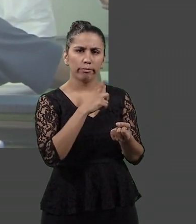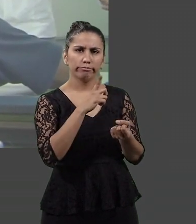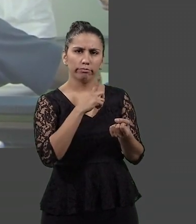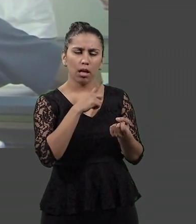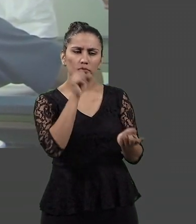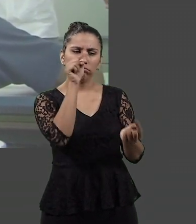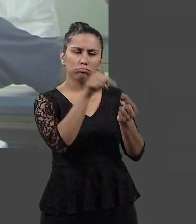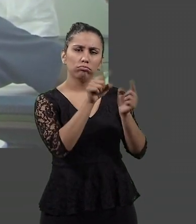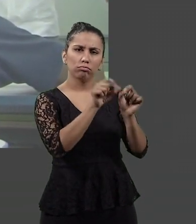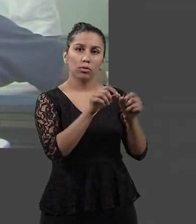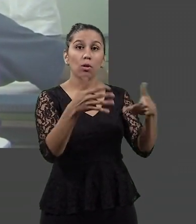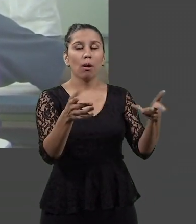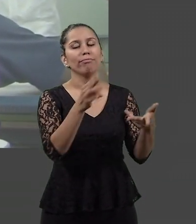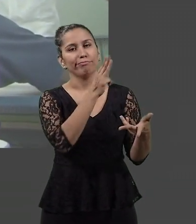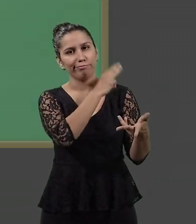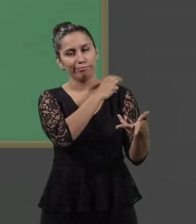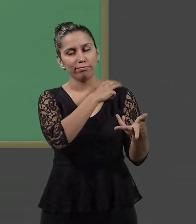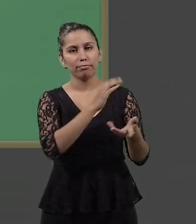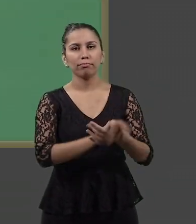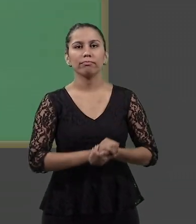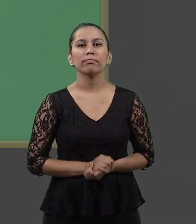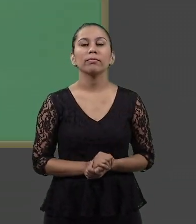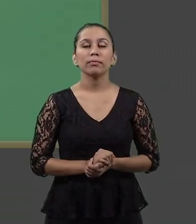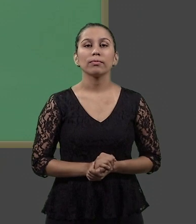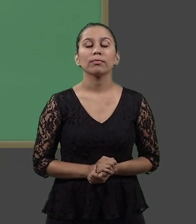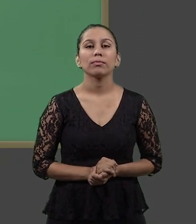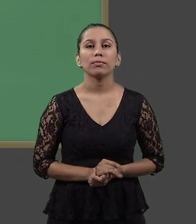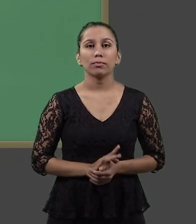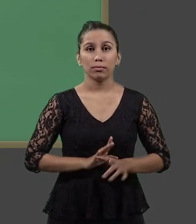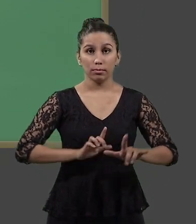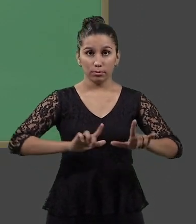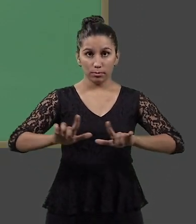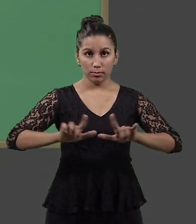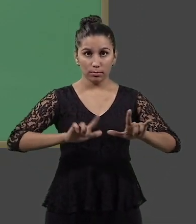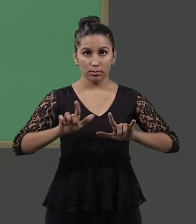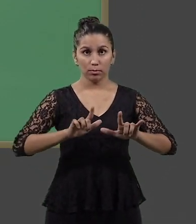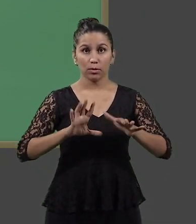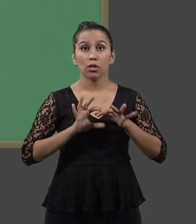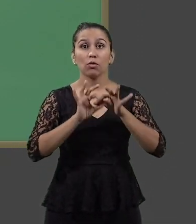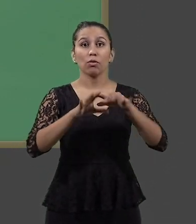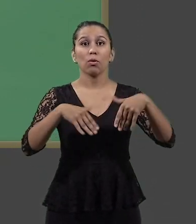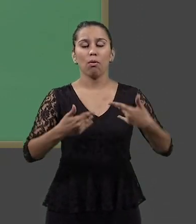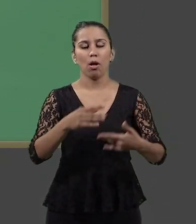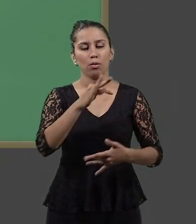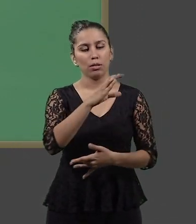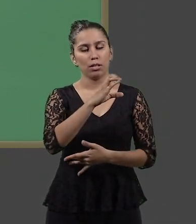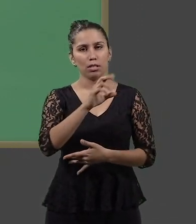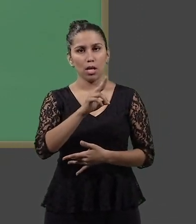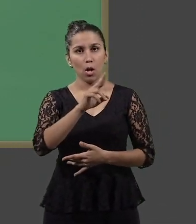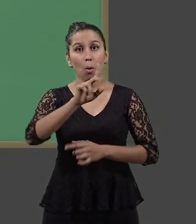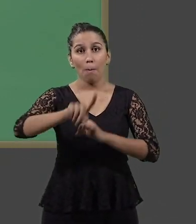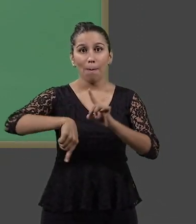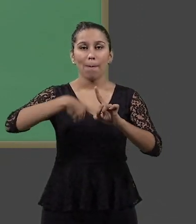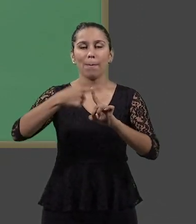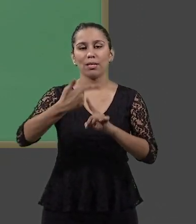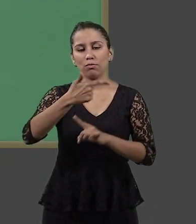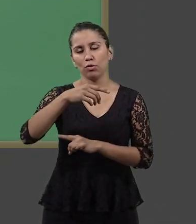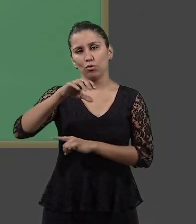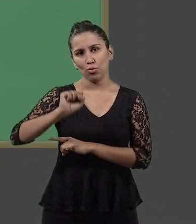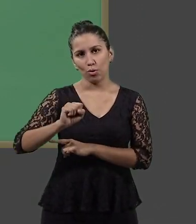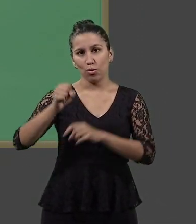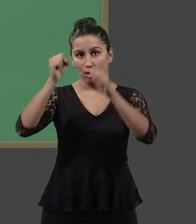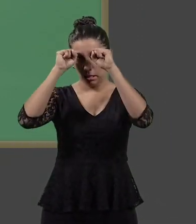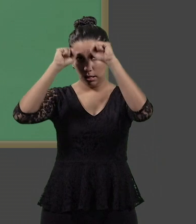auditado, no caso, o ensino médio. O trabalho envolveu o Tribunal de Contas da União e mais 28 Tribunais de Contas